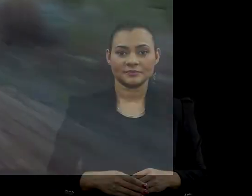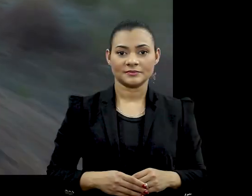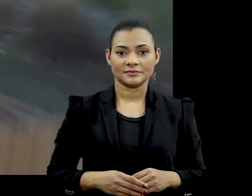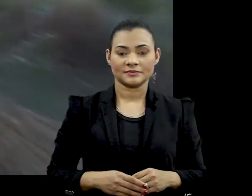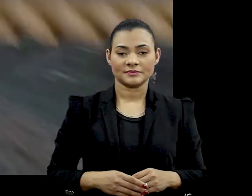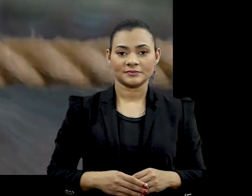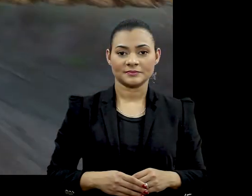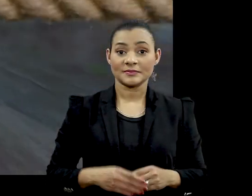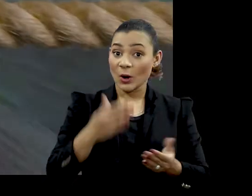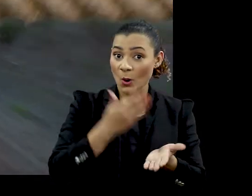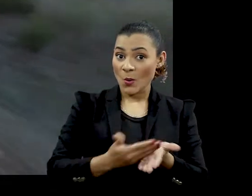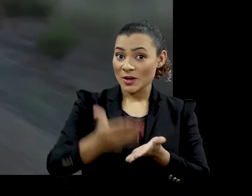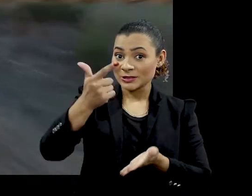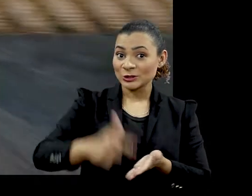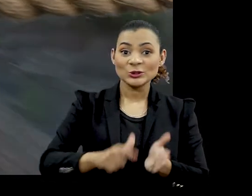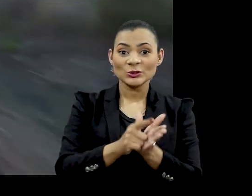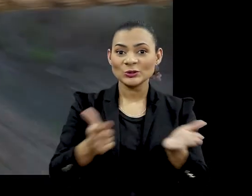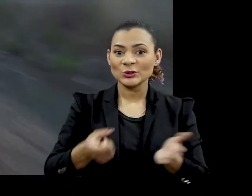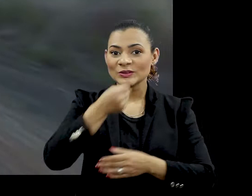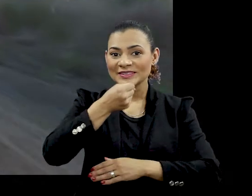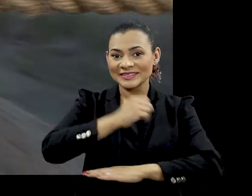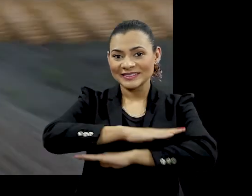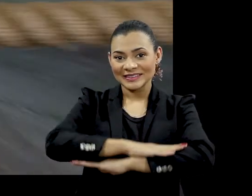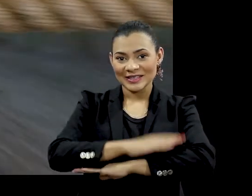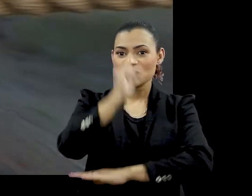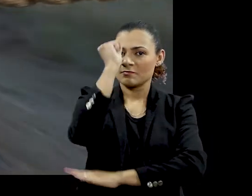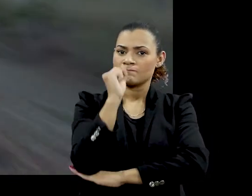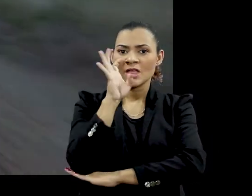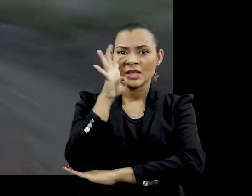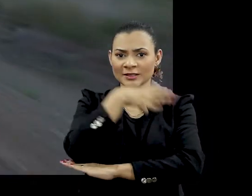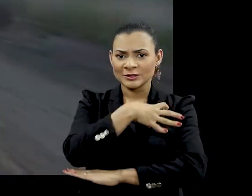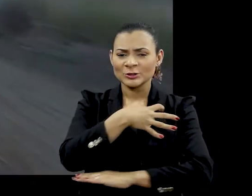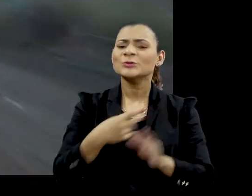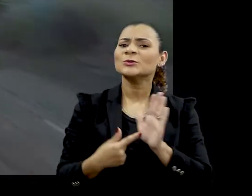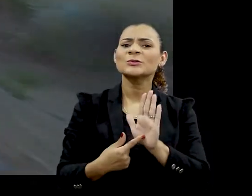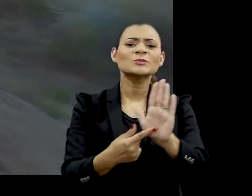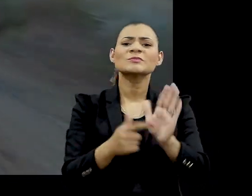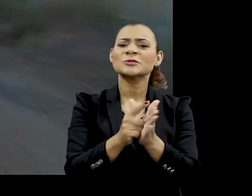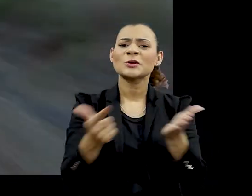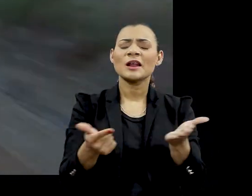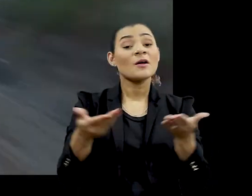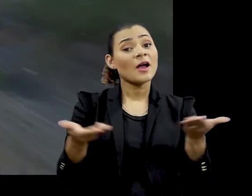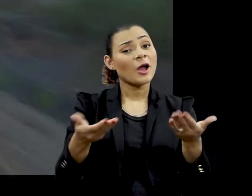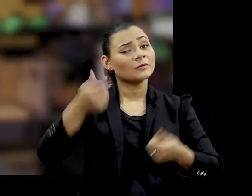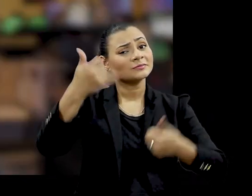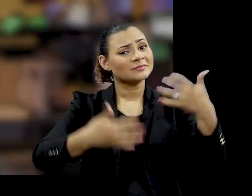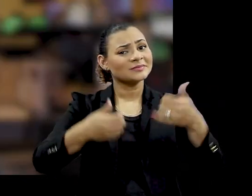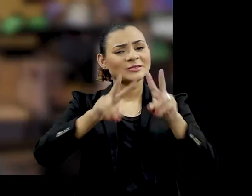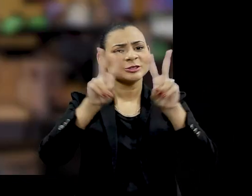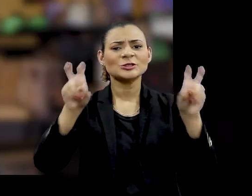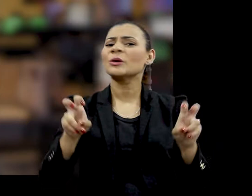Começa mais um Jornal Resisto O jornal que está aqui vai falar